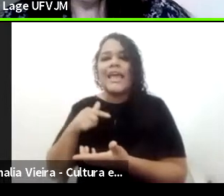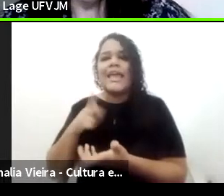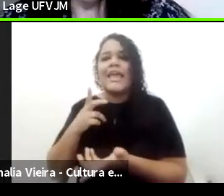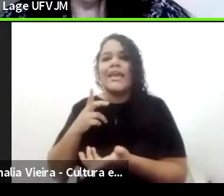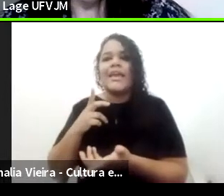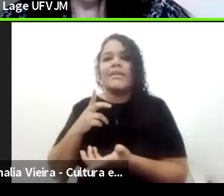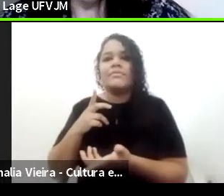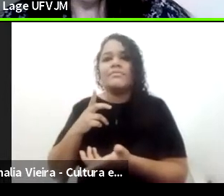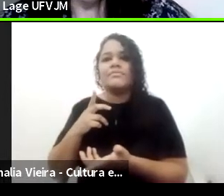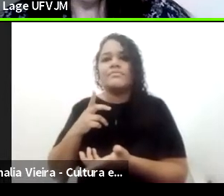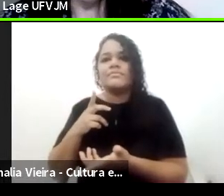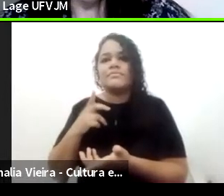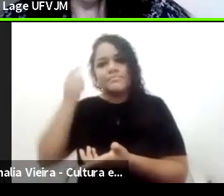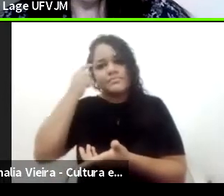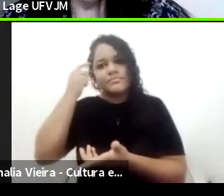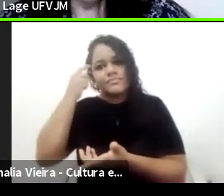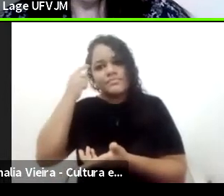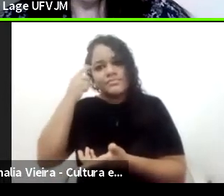as...